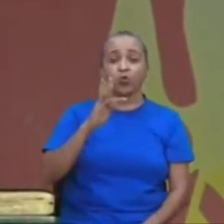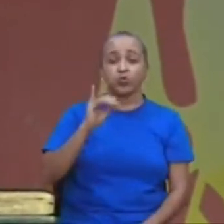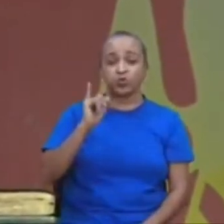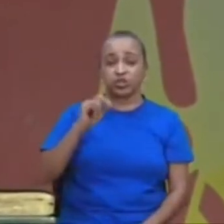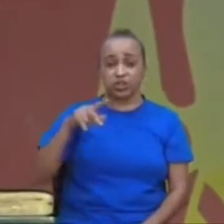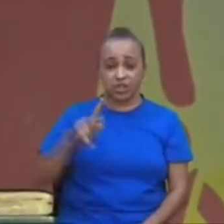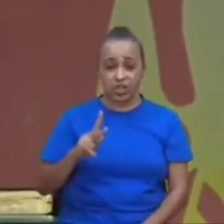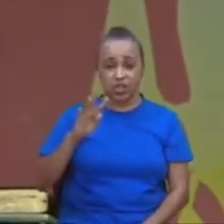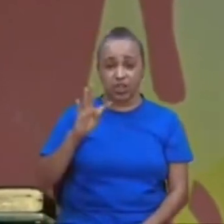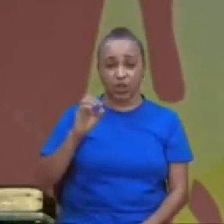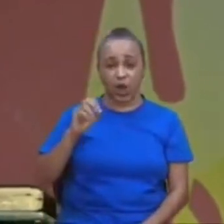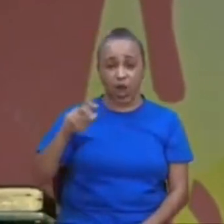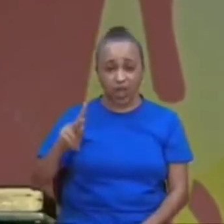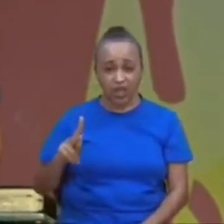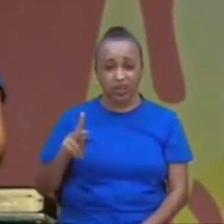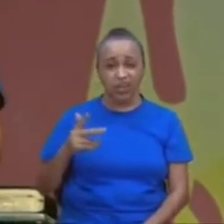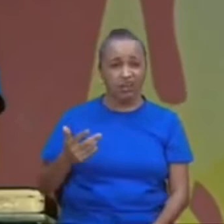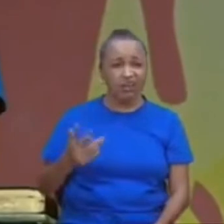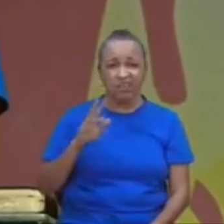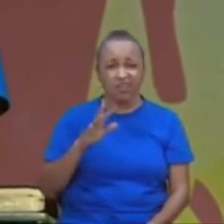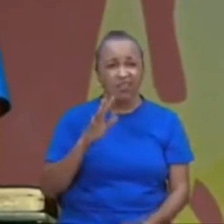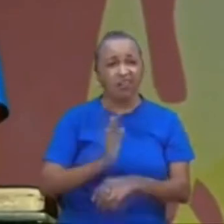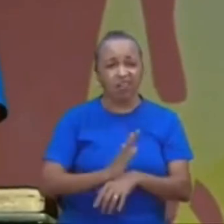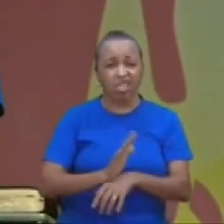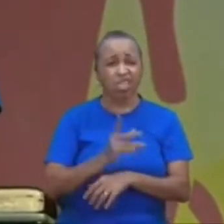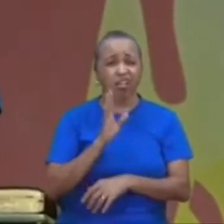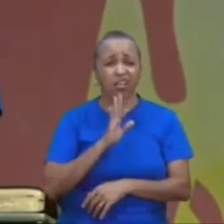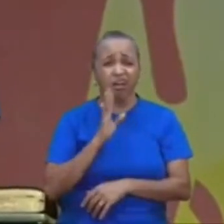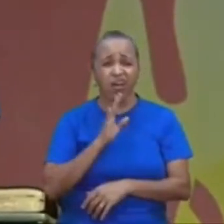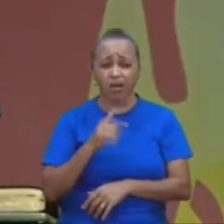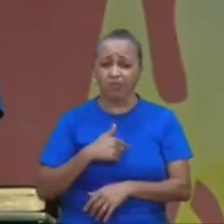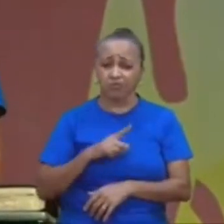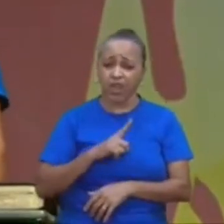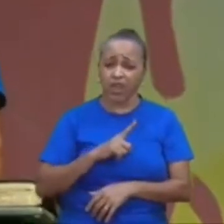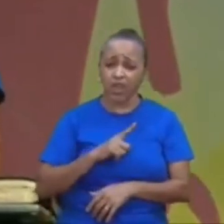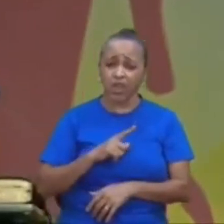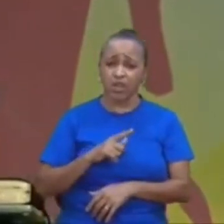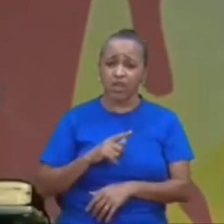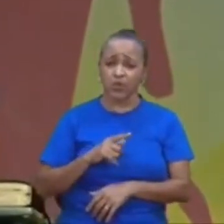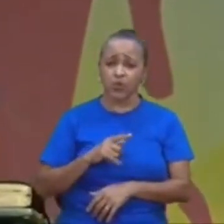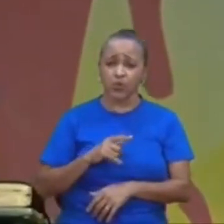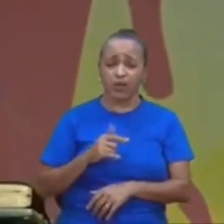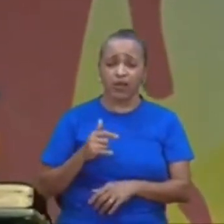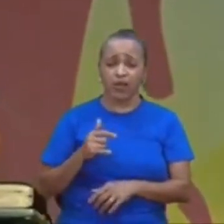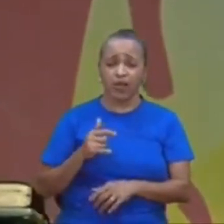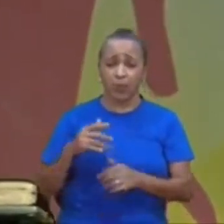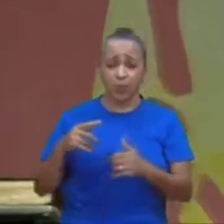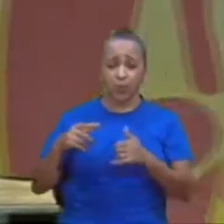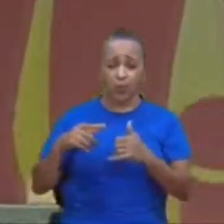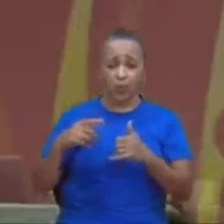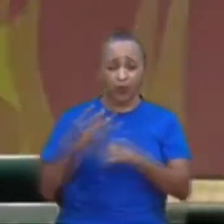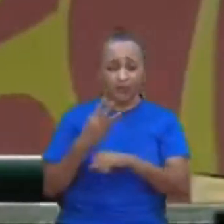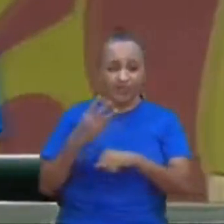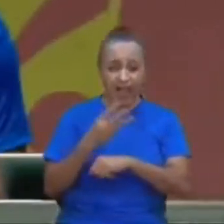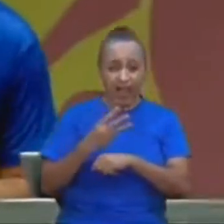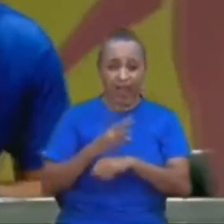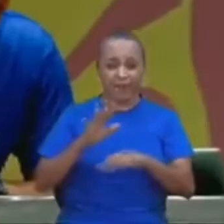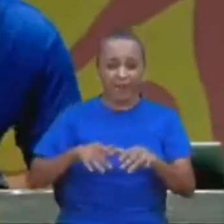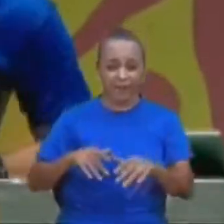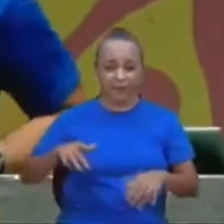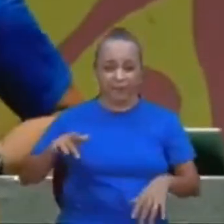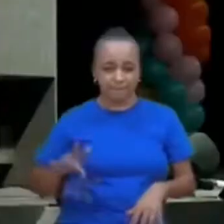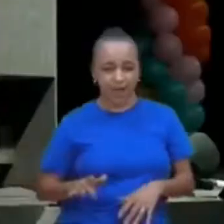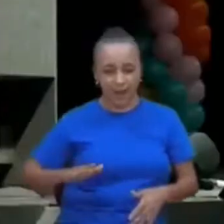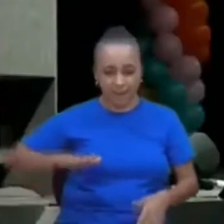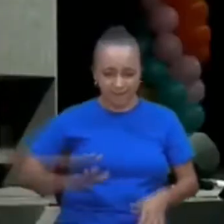vendo dancinha, e coisa legal, tem vídeo que é legal, porque eu tenho, às vezes o WhatsApp, eu ponho, aí tem um, que o cara pisa,